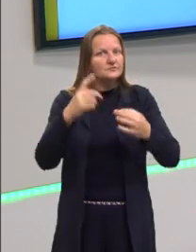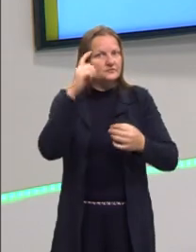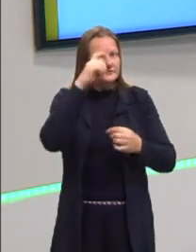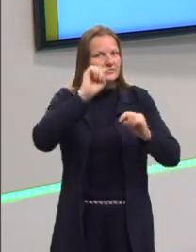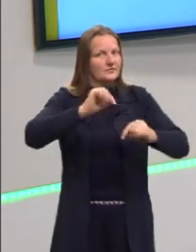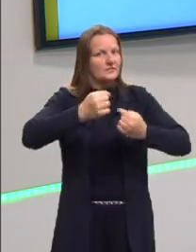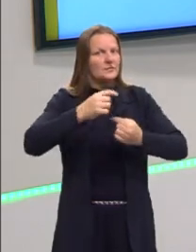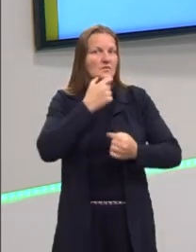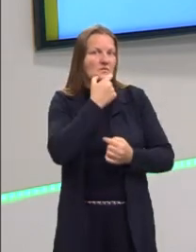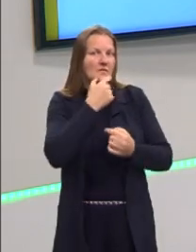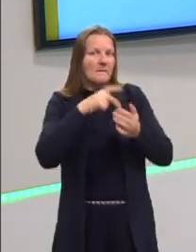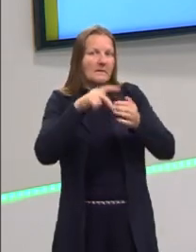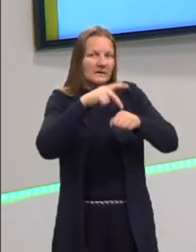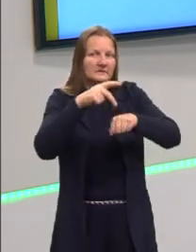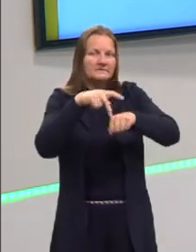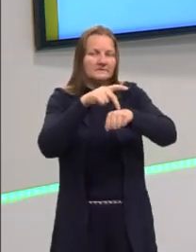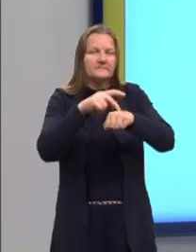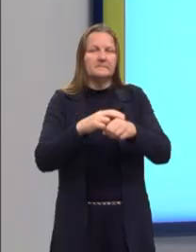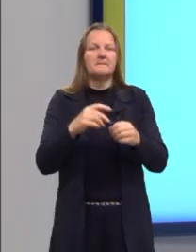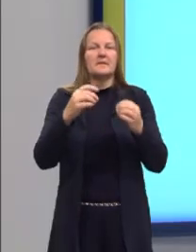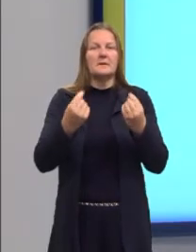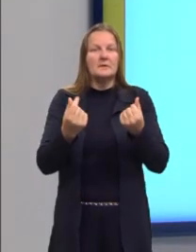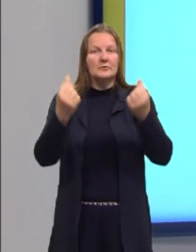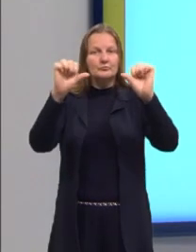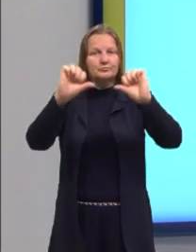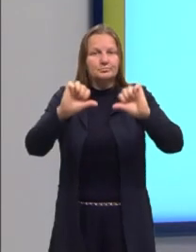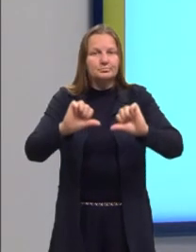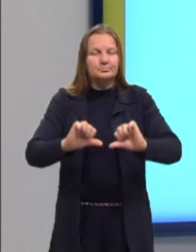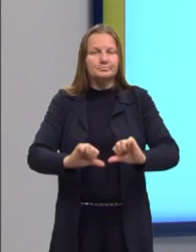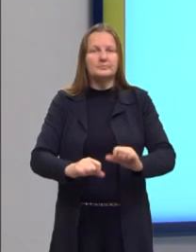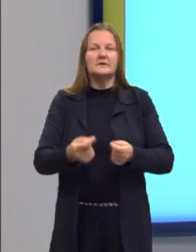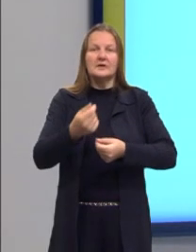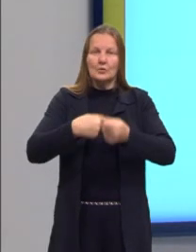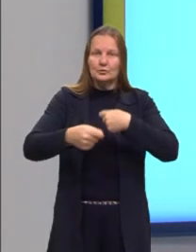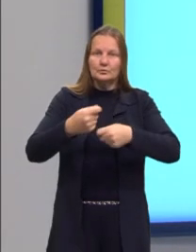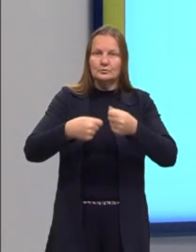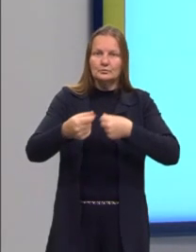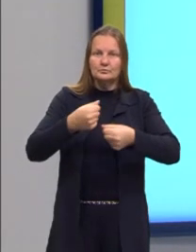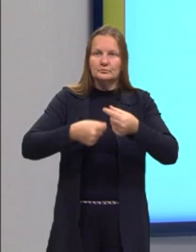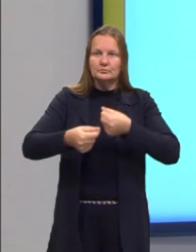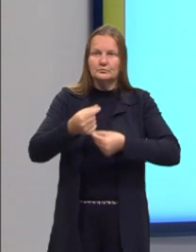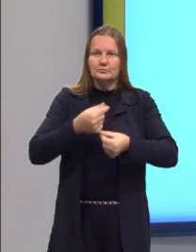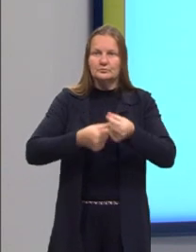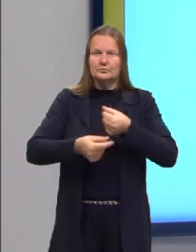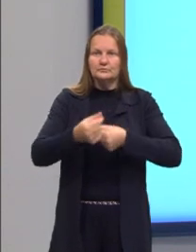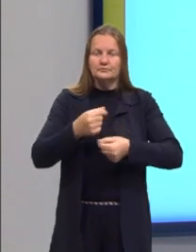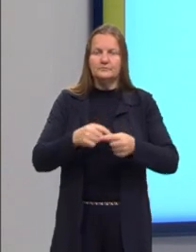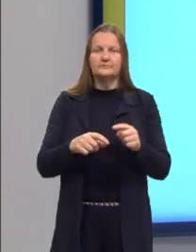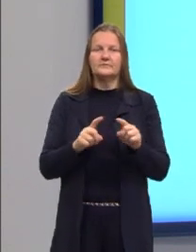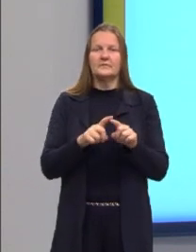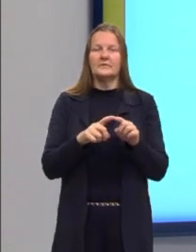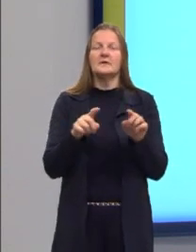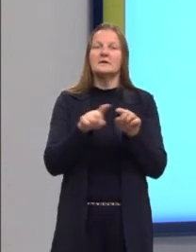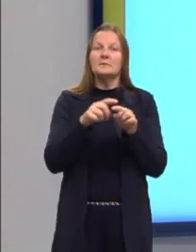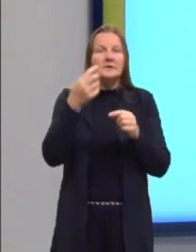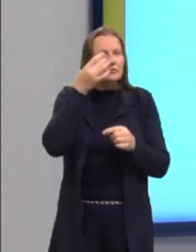tem essa crise de abastecimento e a economia. Uma coisa que chama a atenção, o problema dessa